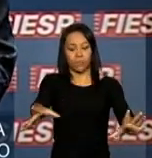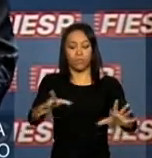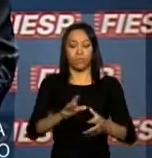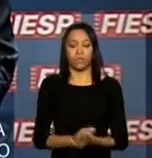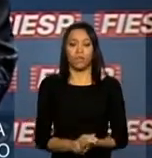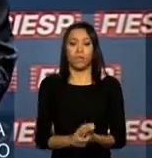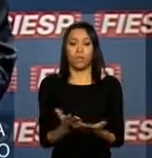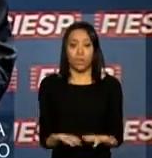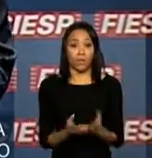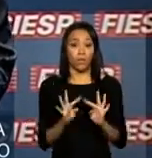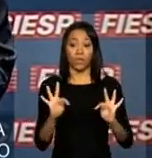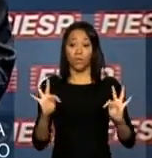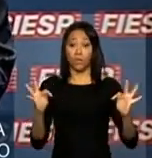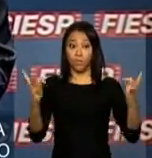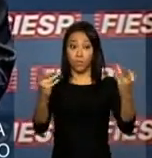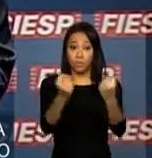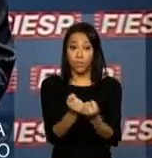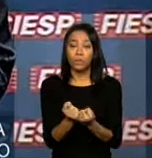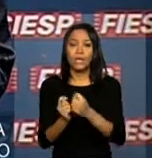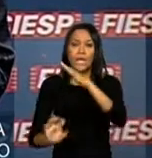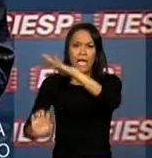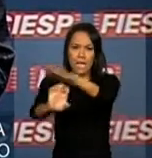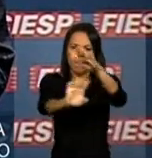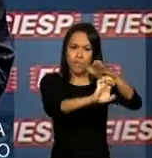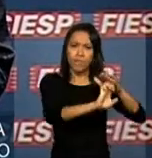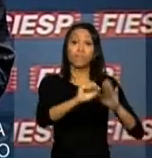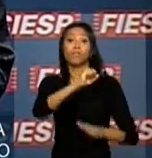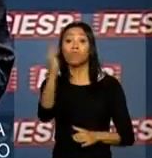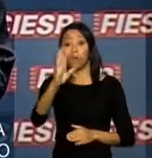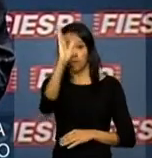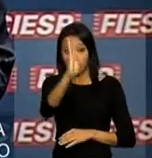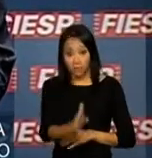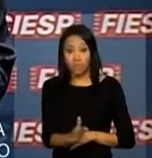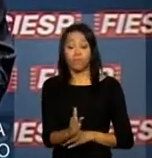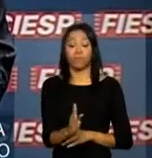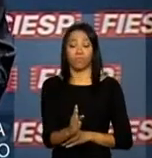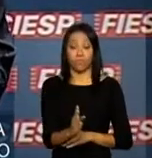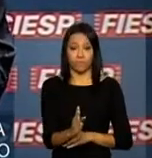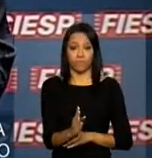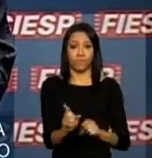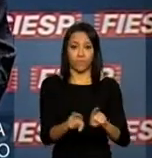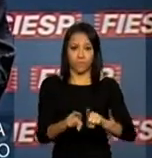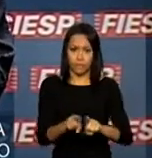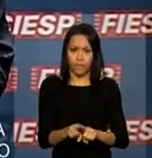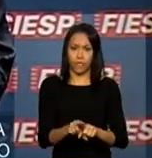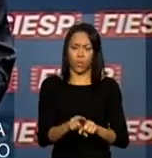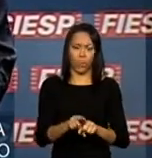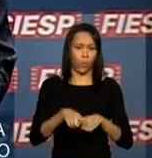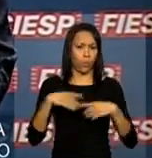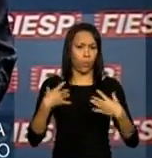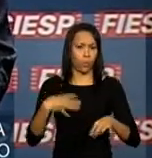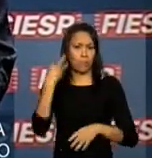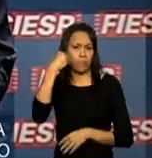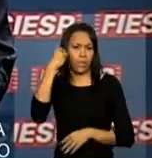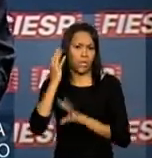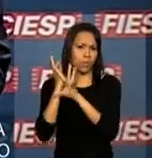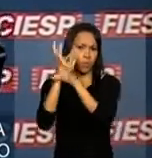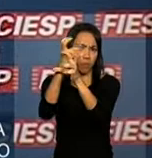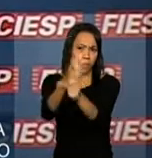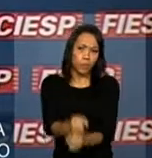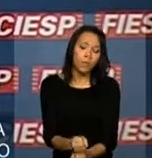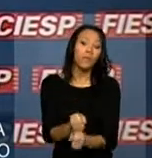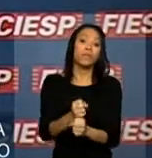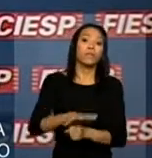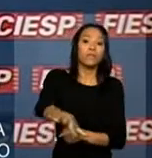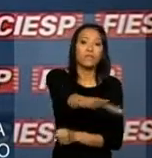Em todos os casos, empresas internacionais com grandes experiências na gestão de